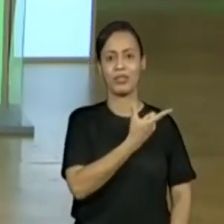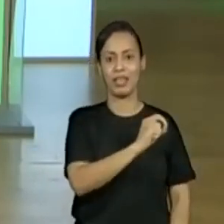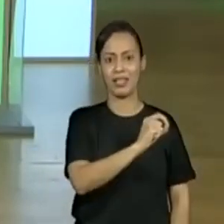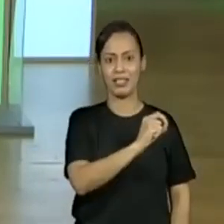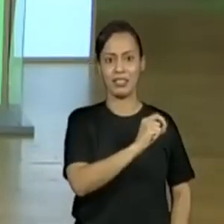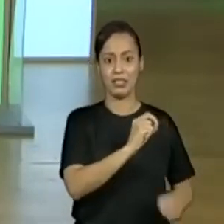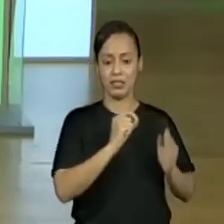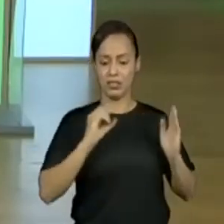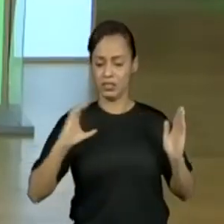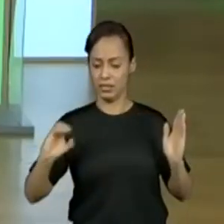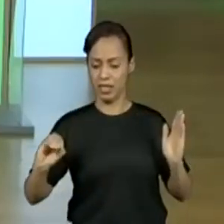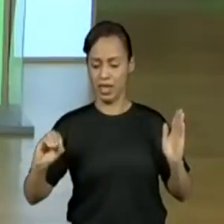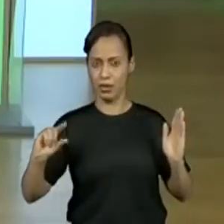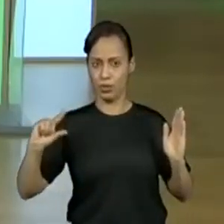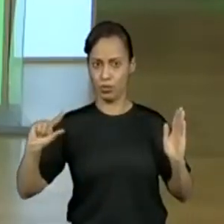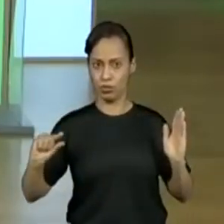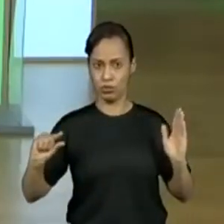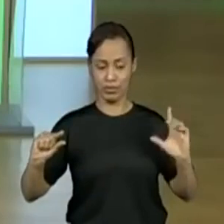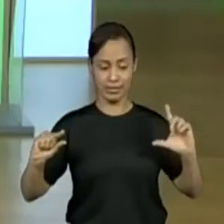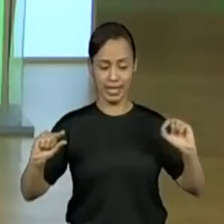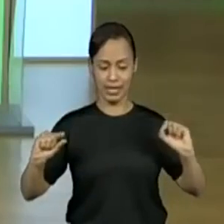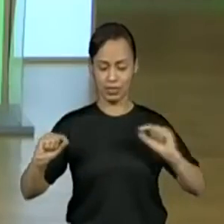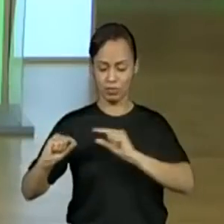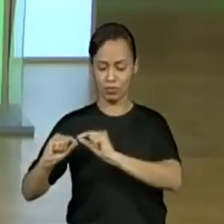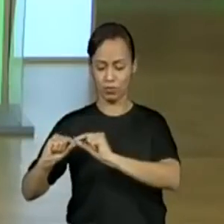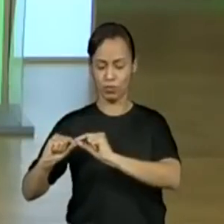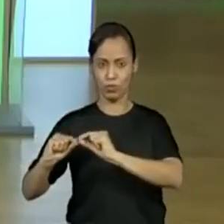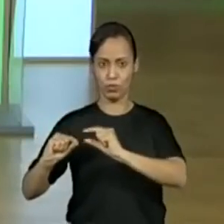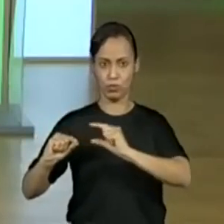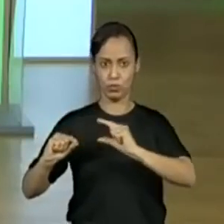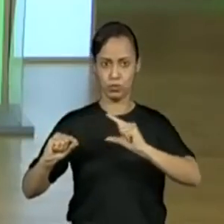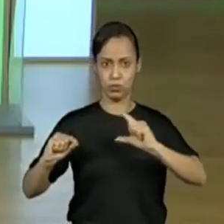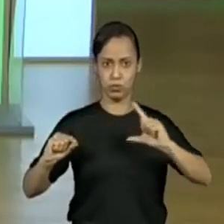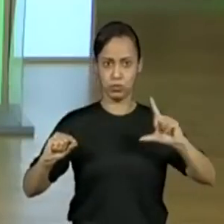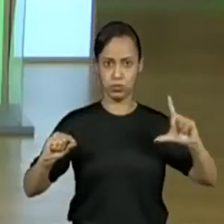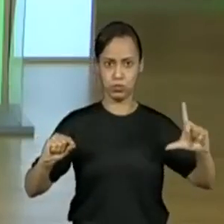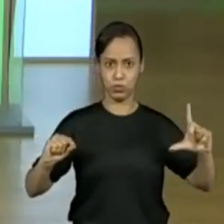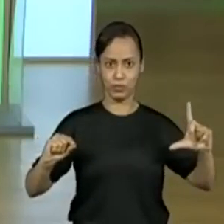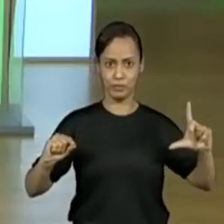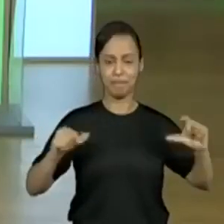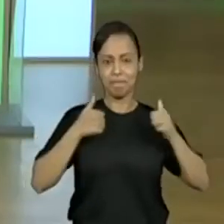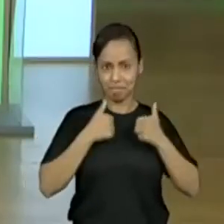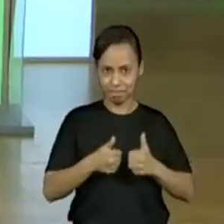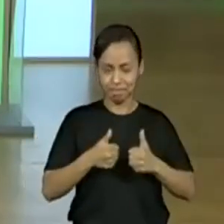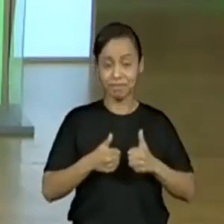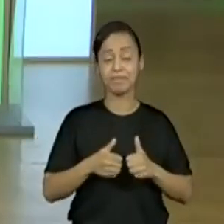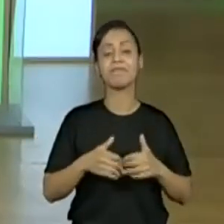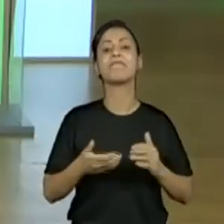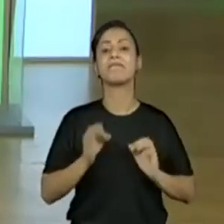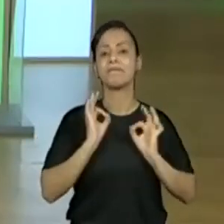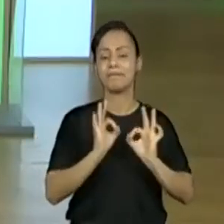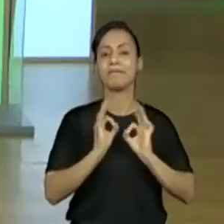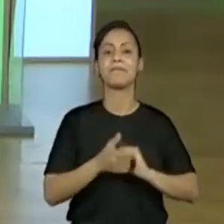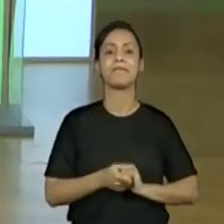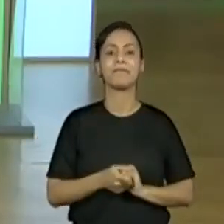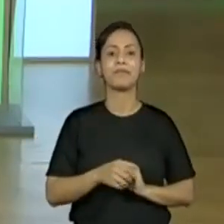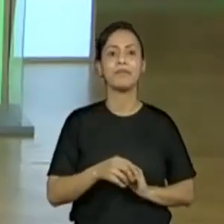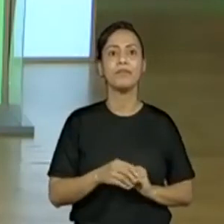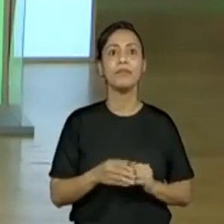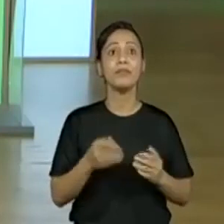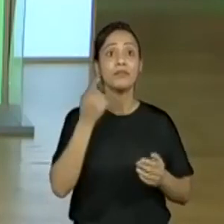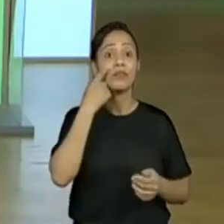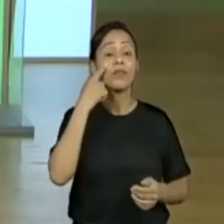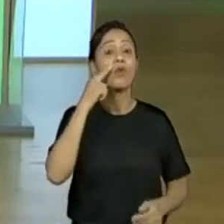o número que dava sequência, o número que era a sequência. não é? O número posterior aí, o próximo.